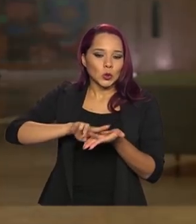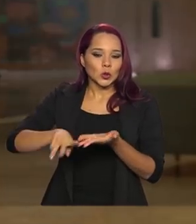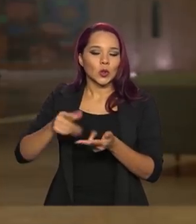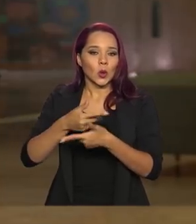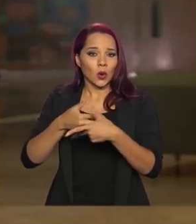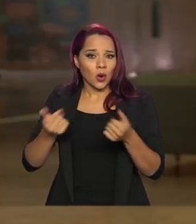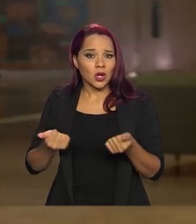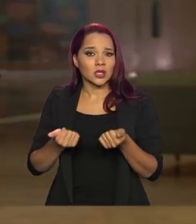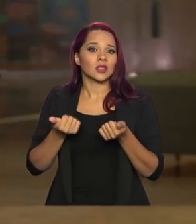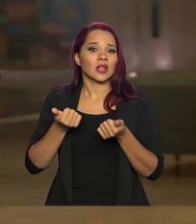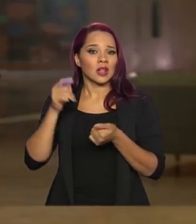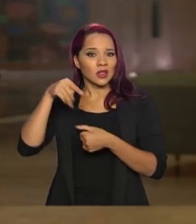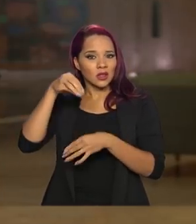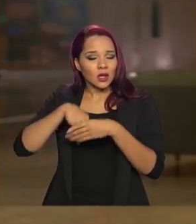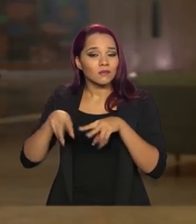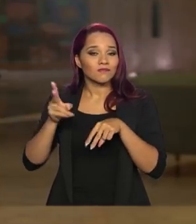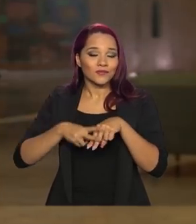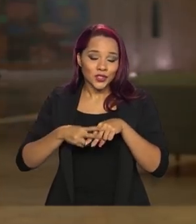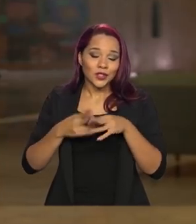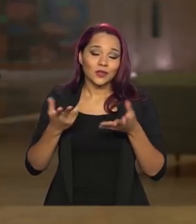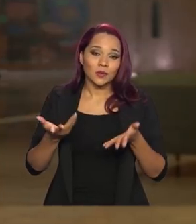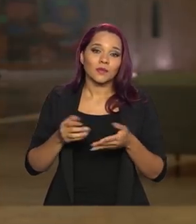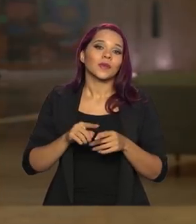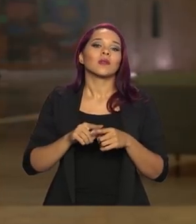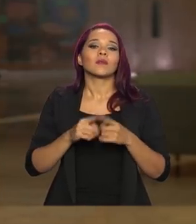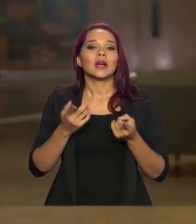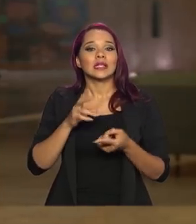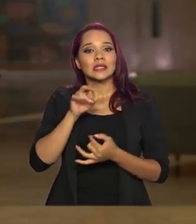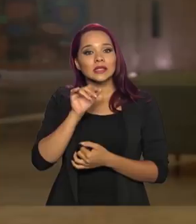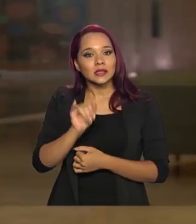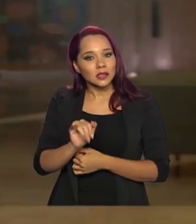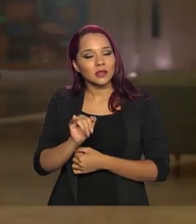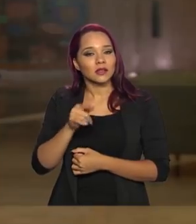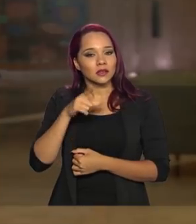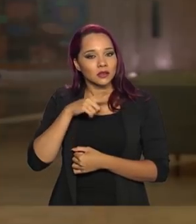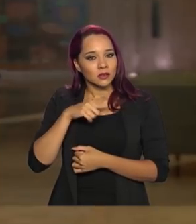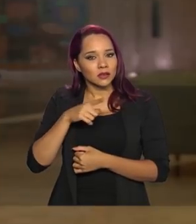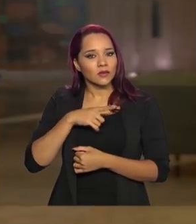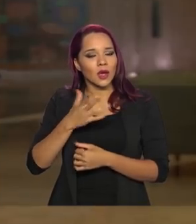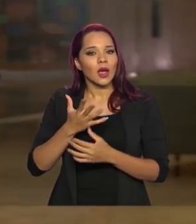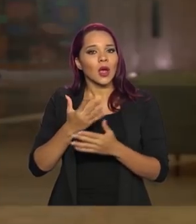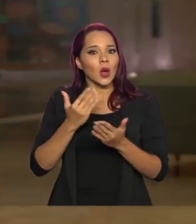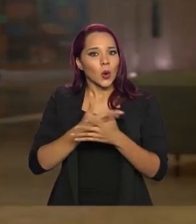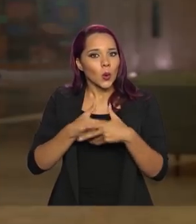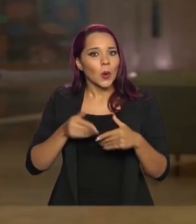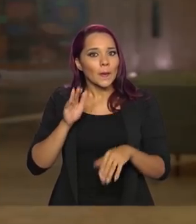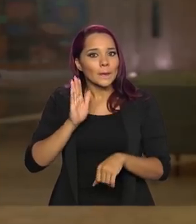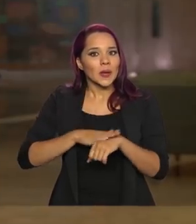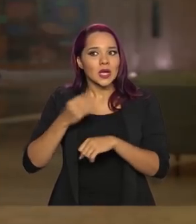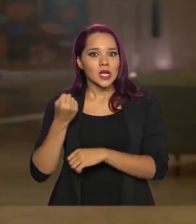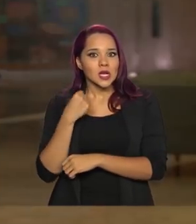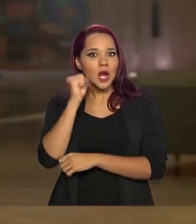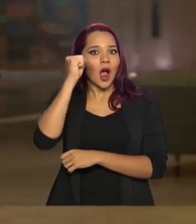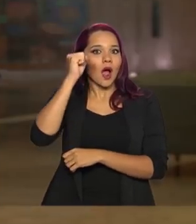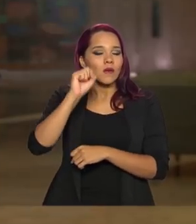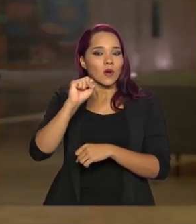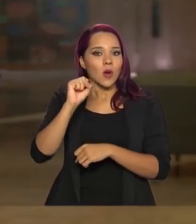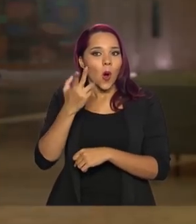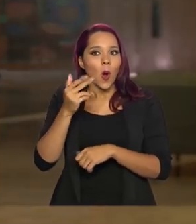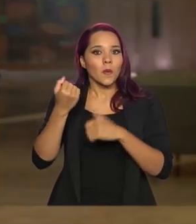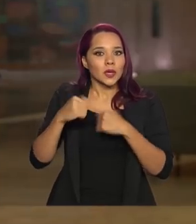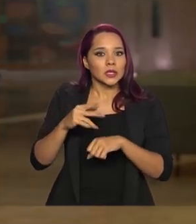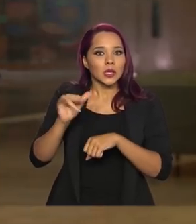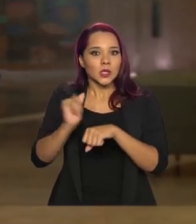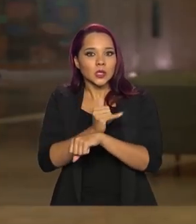presídios, ao contrário. E é evidente que se surgir um agravamento, se surgir uma situação que demande uma medida